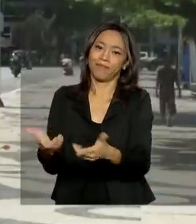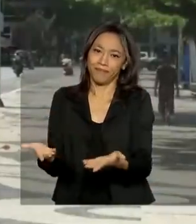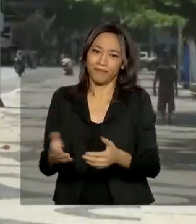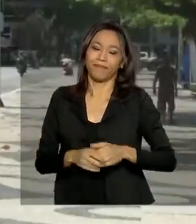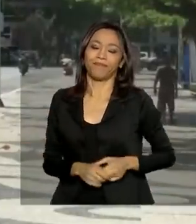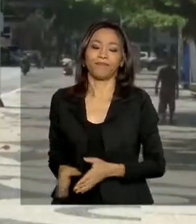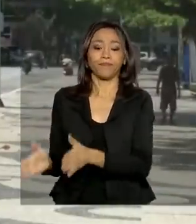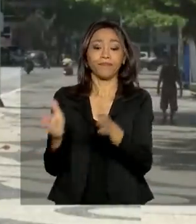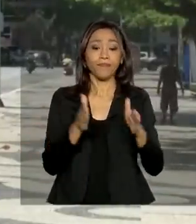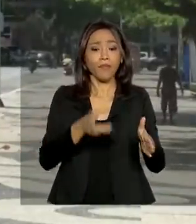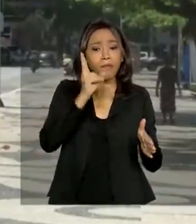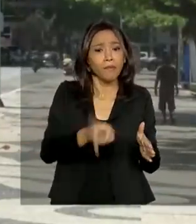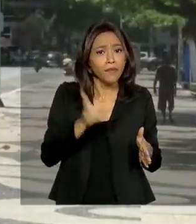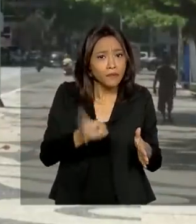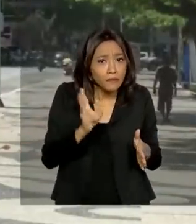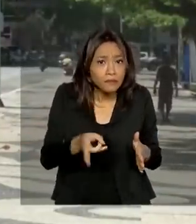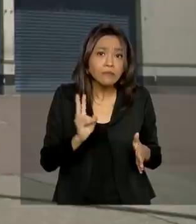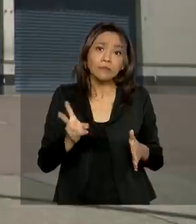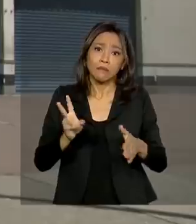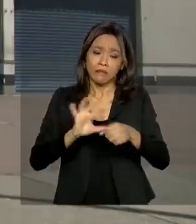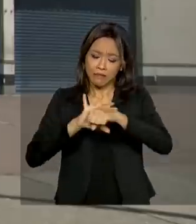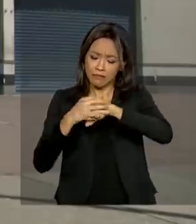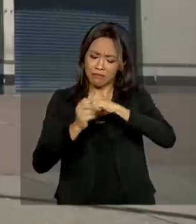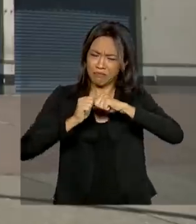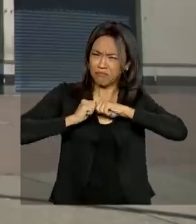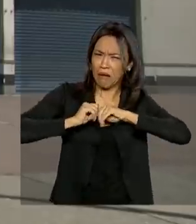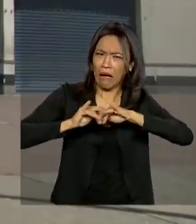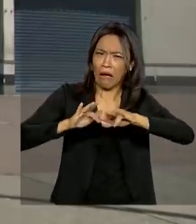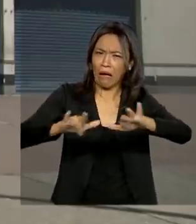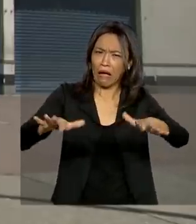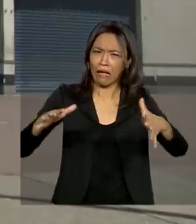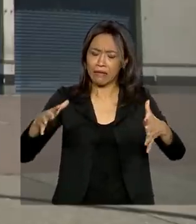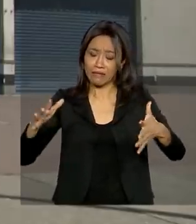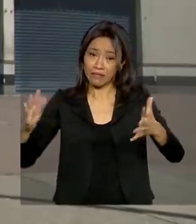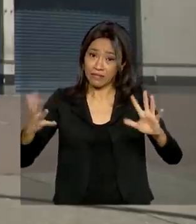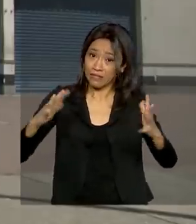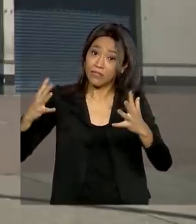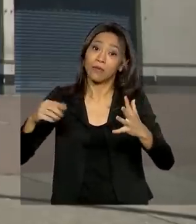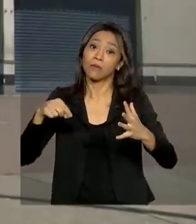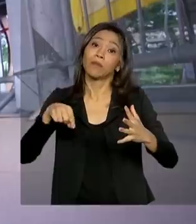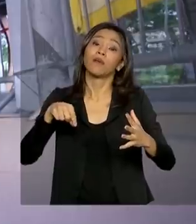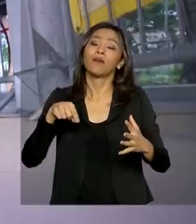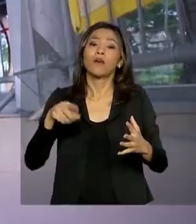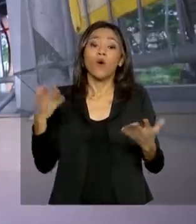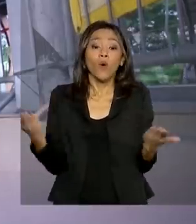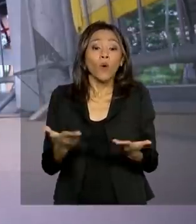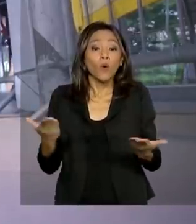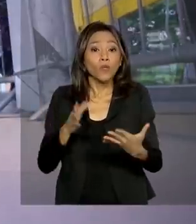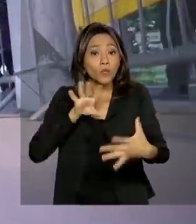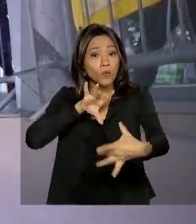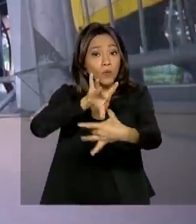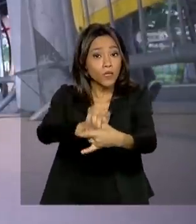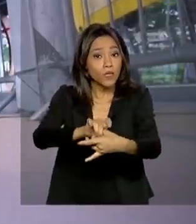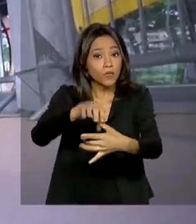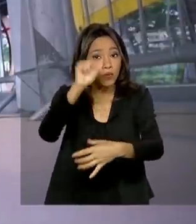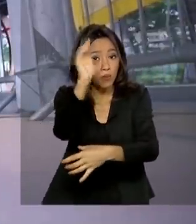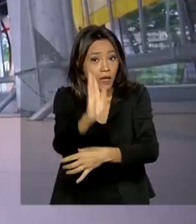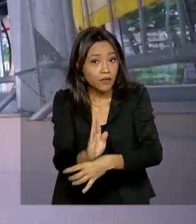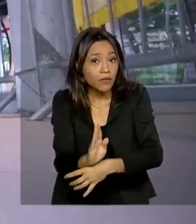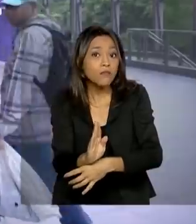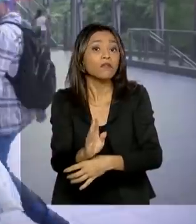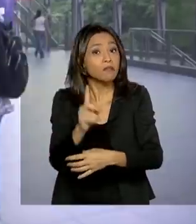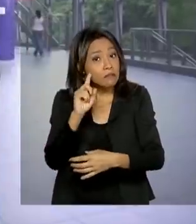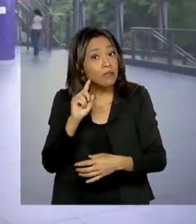Mesmo com a crise provocada pela pandemia do novo coronavírus, o cenário que se desenha no país está